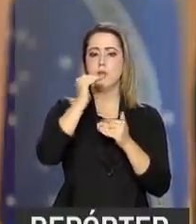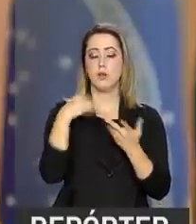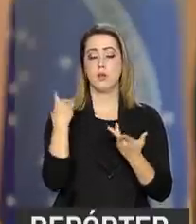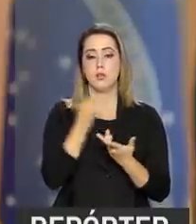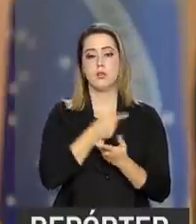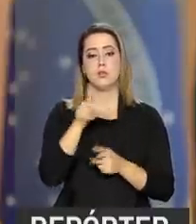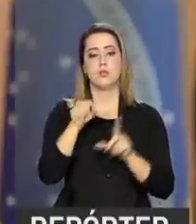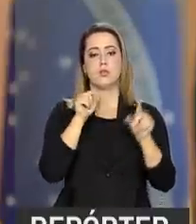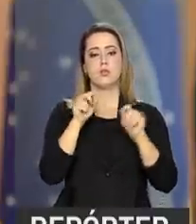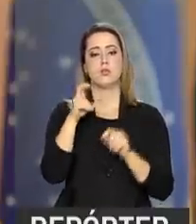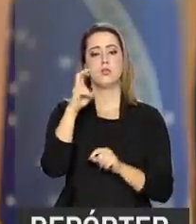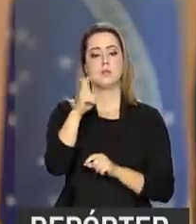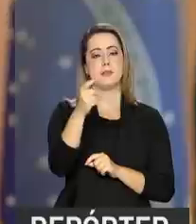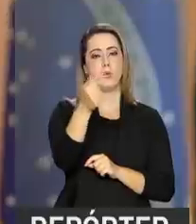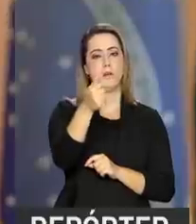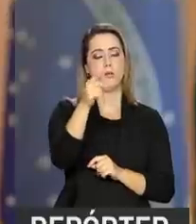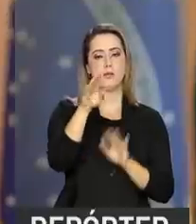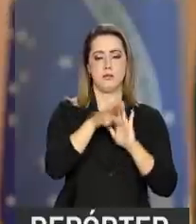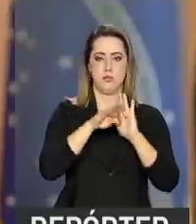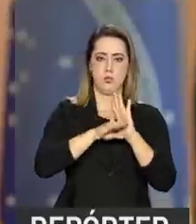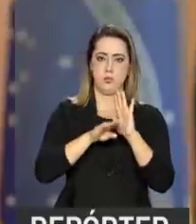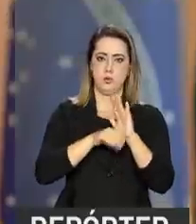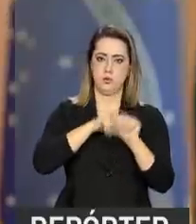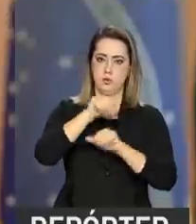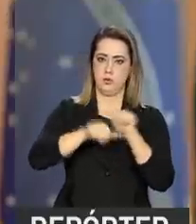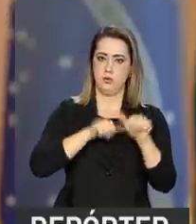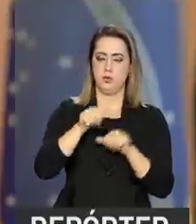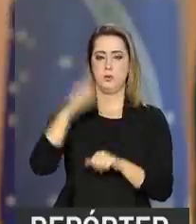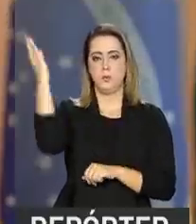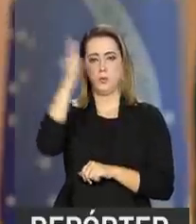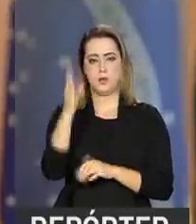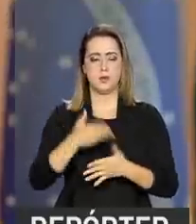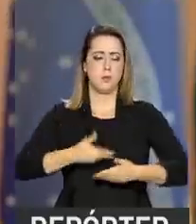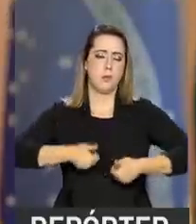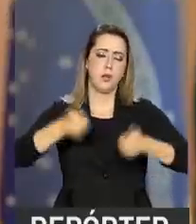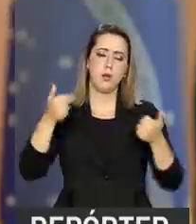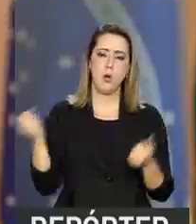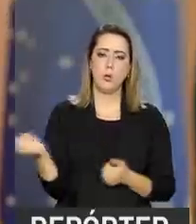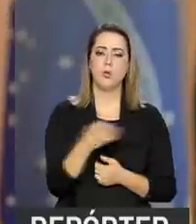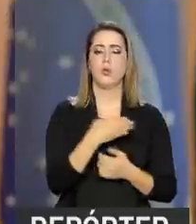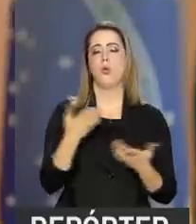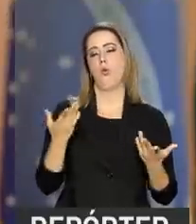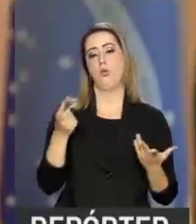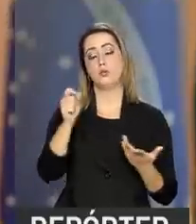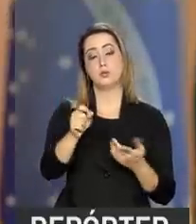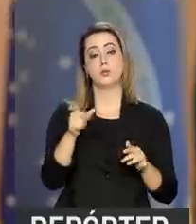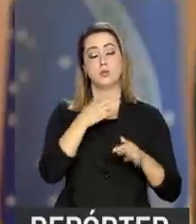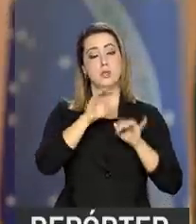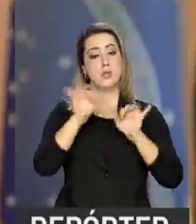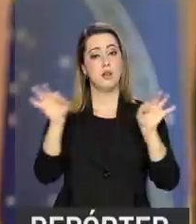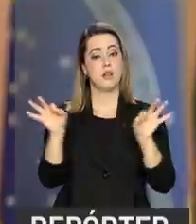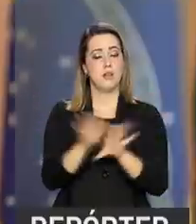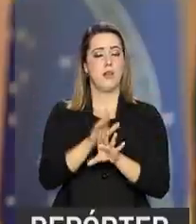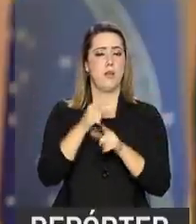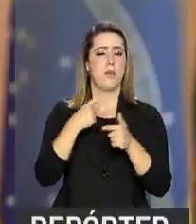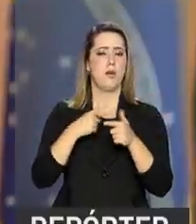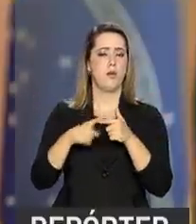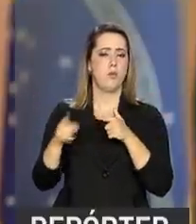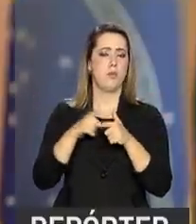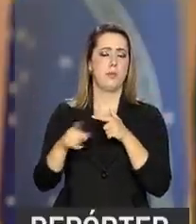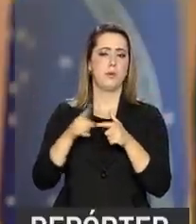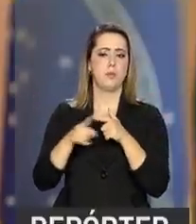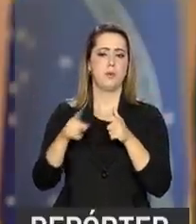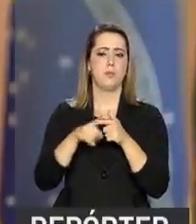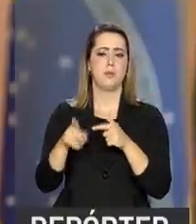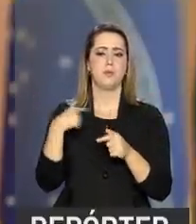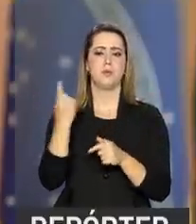57 projetos que vão tornar o Brasil mais moderno e nos ajudarão a eliminar de vez a crise